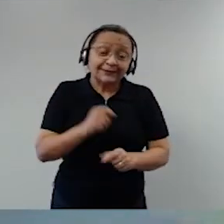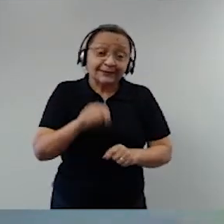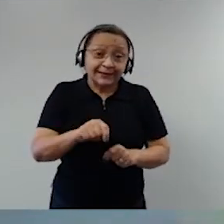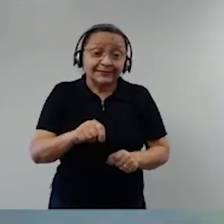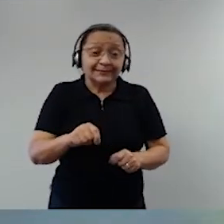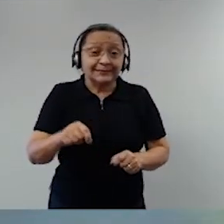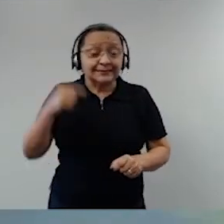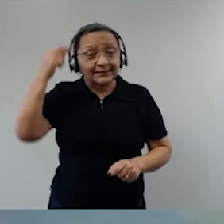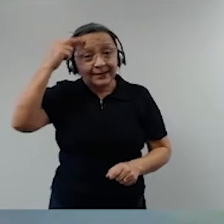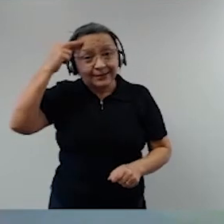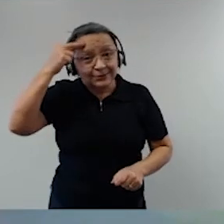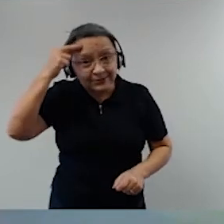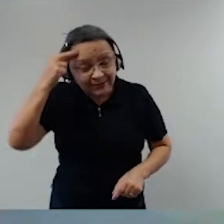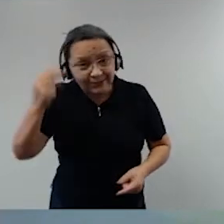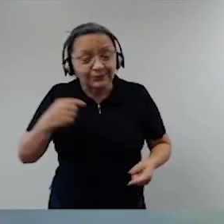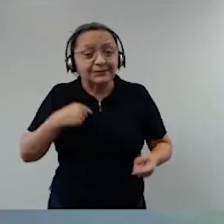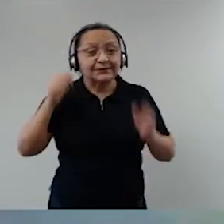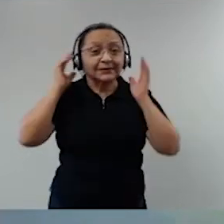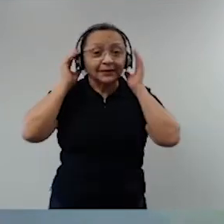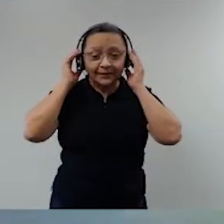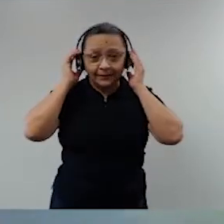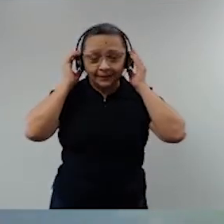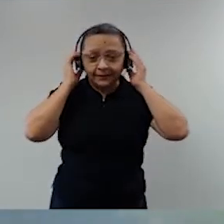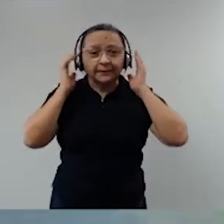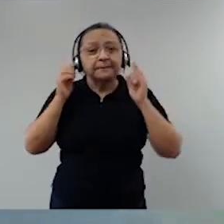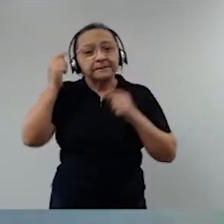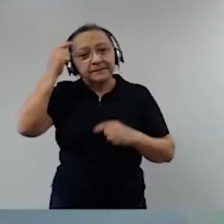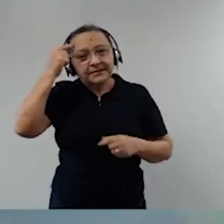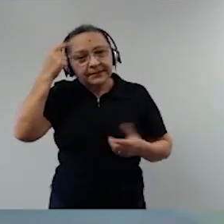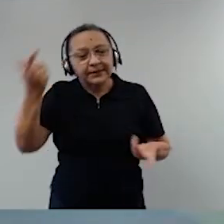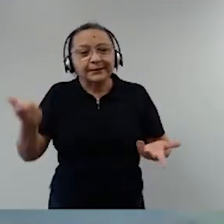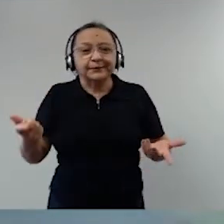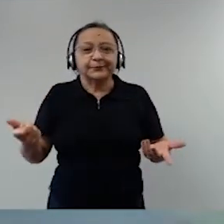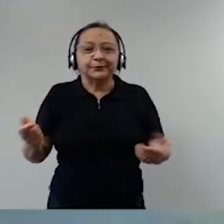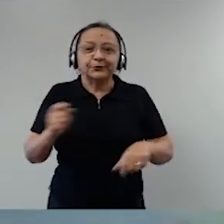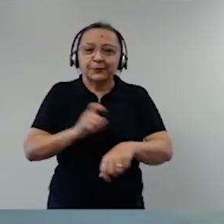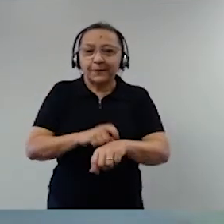vezes, ocasionais, circunstanciais, elas,